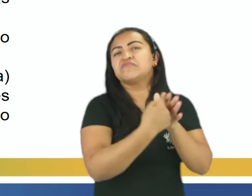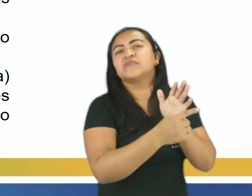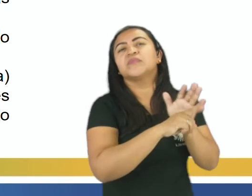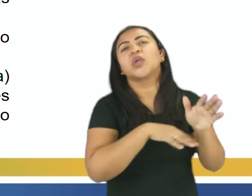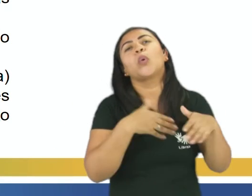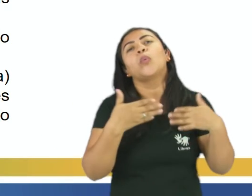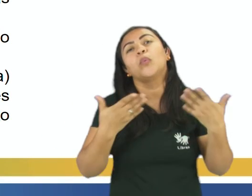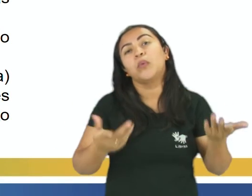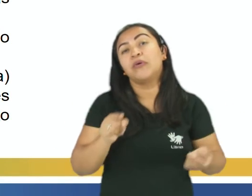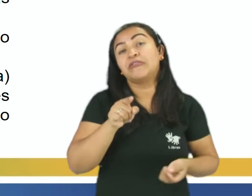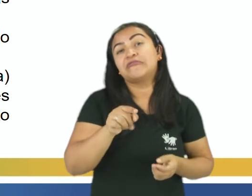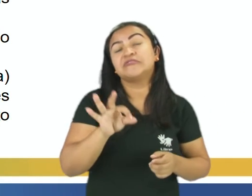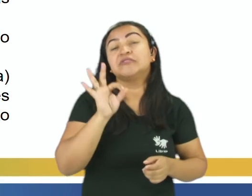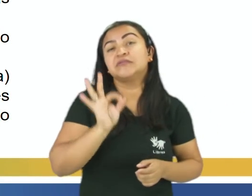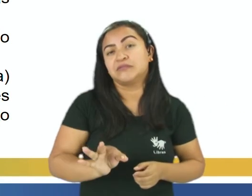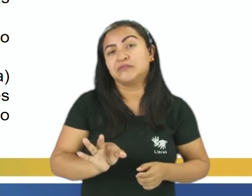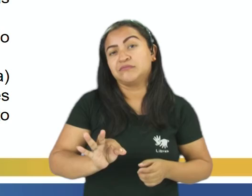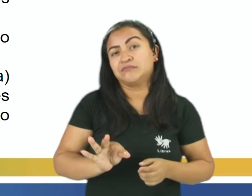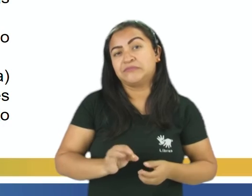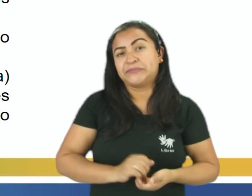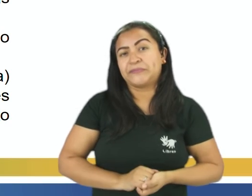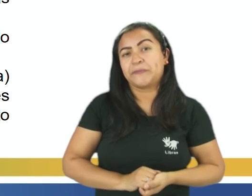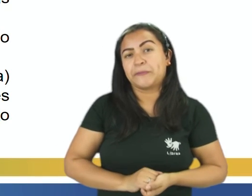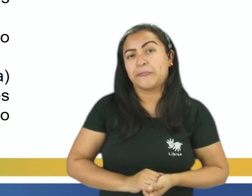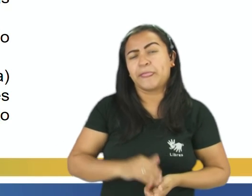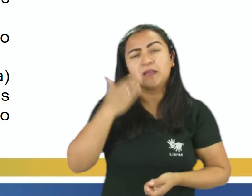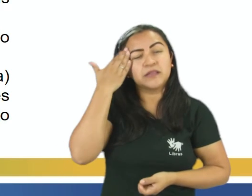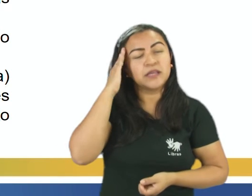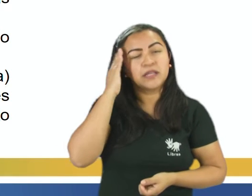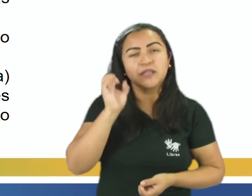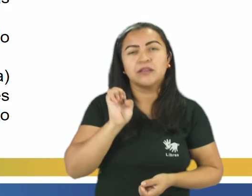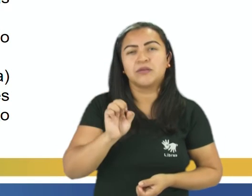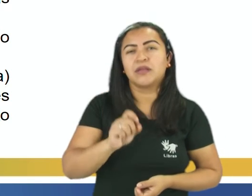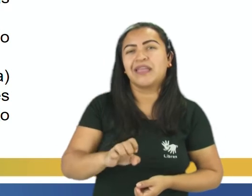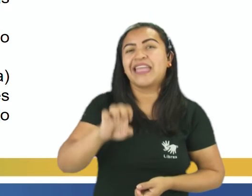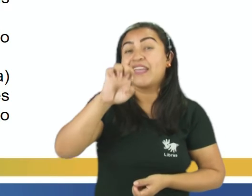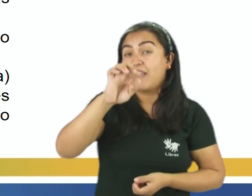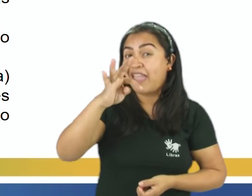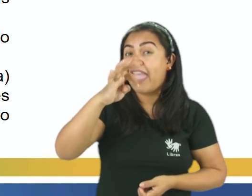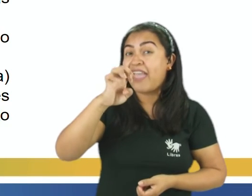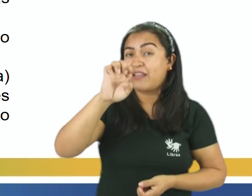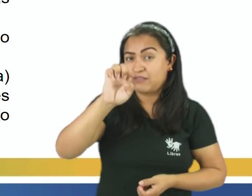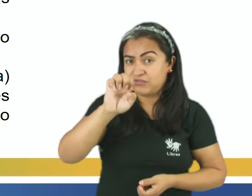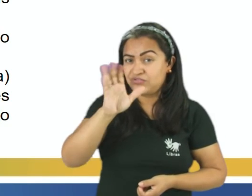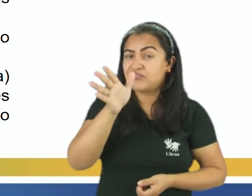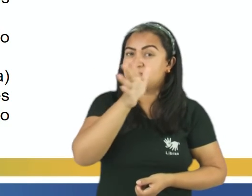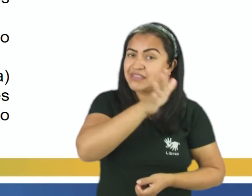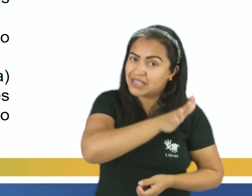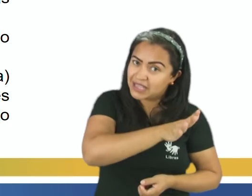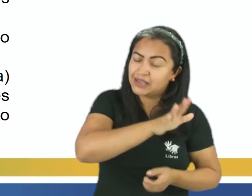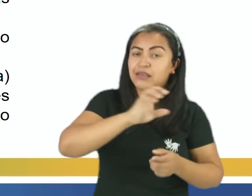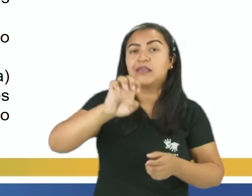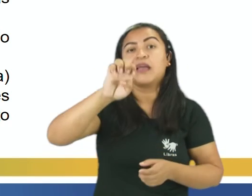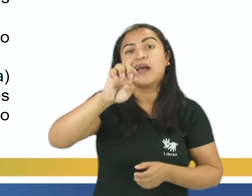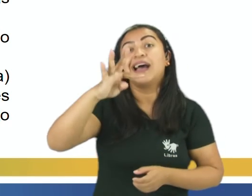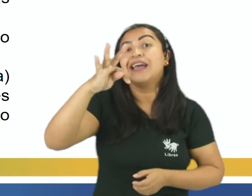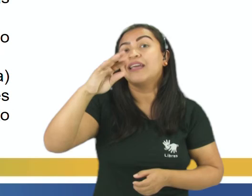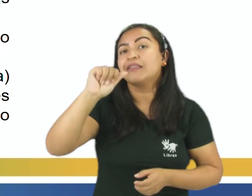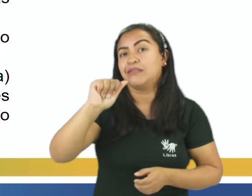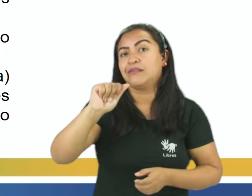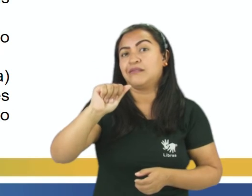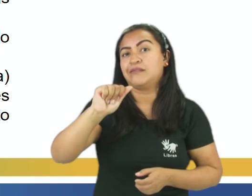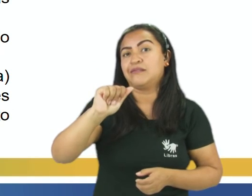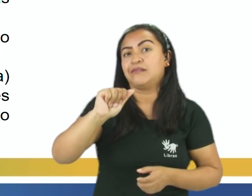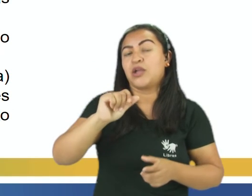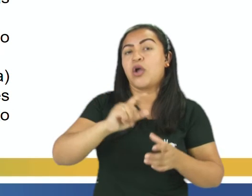que está correto? Com certeza, gente? Quando vocês têm que entender o que é HET e o que é ETA. Então, a HET trabalha com o quê?